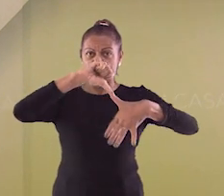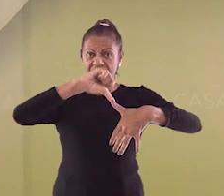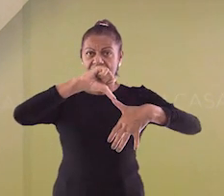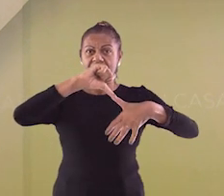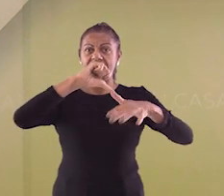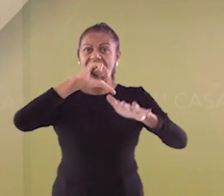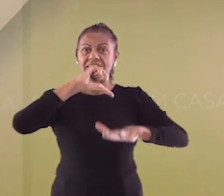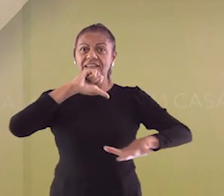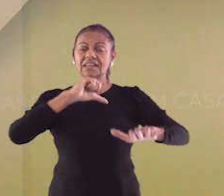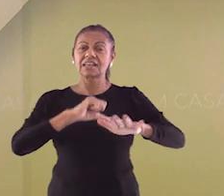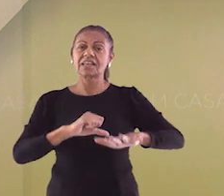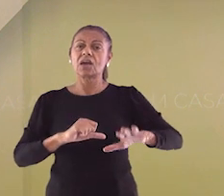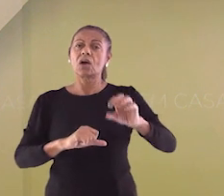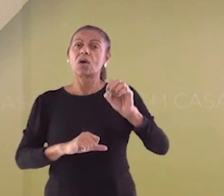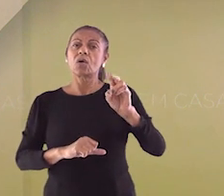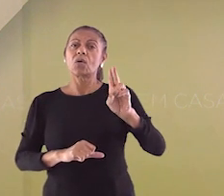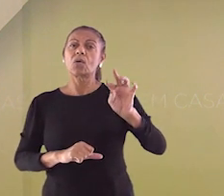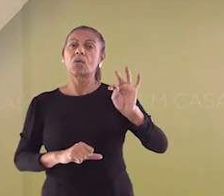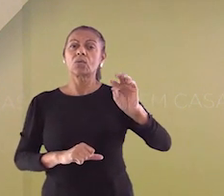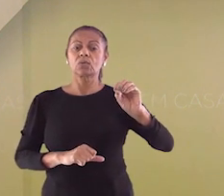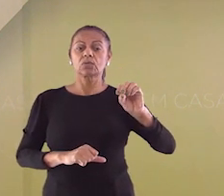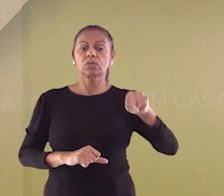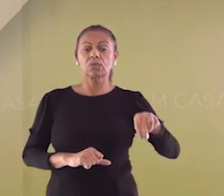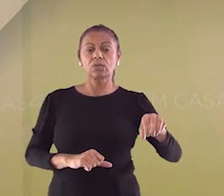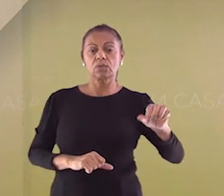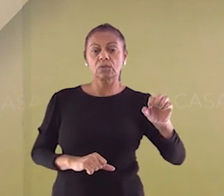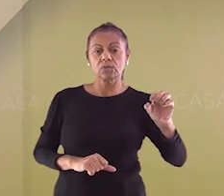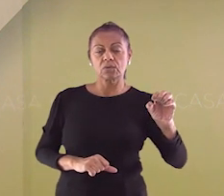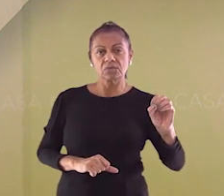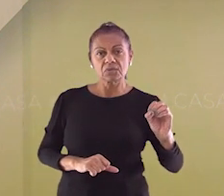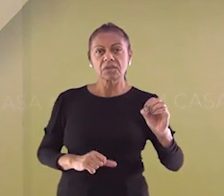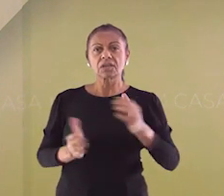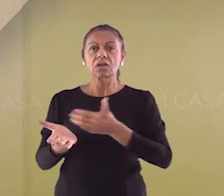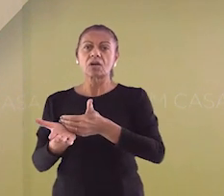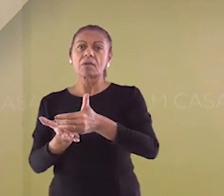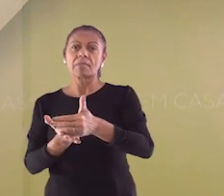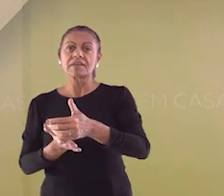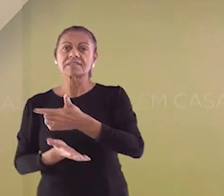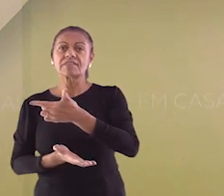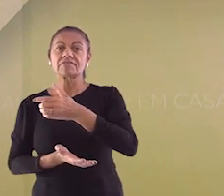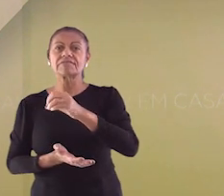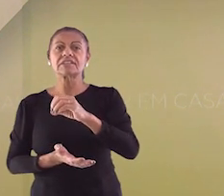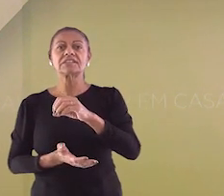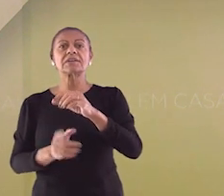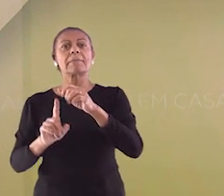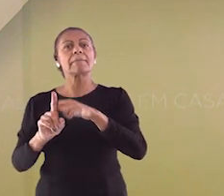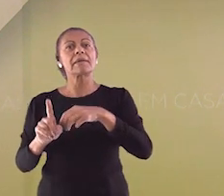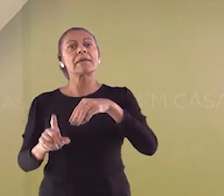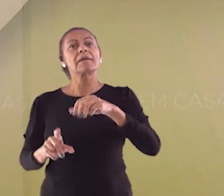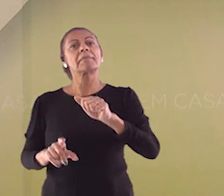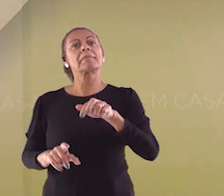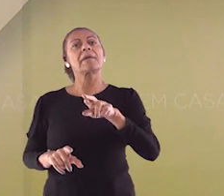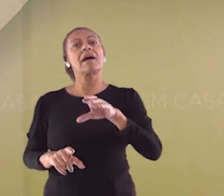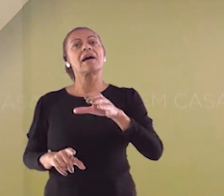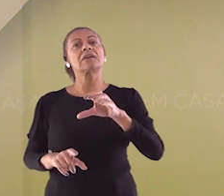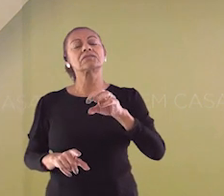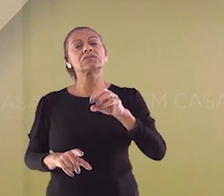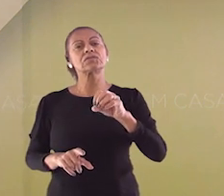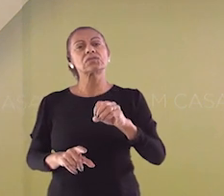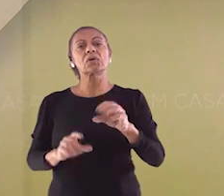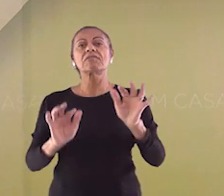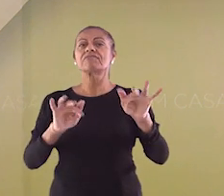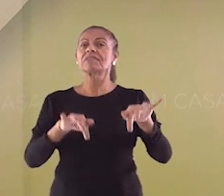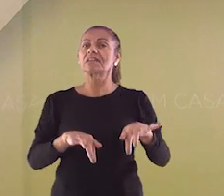conhecido como outono austral. Inicia-se por volta do dia 20 de março e termina por volta do dia